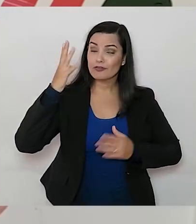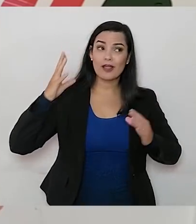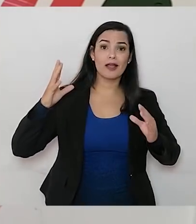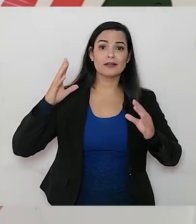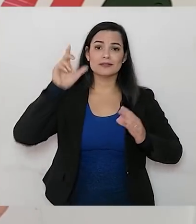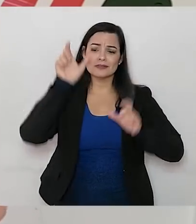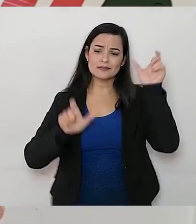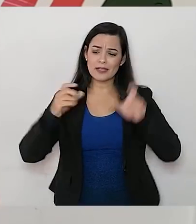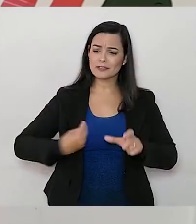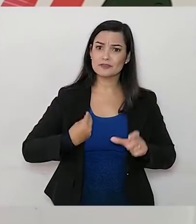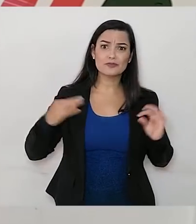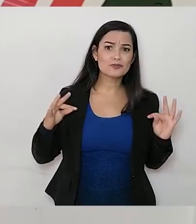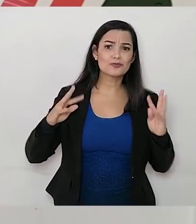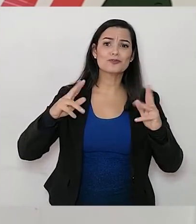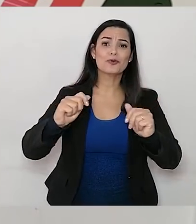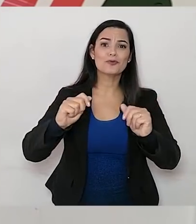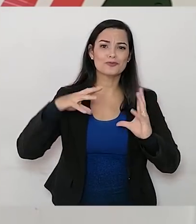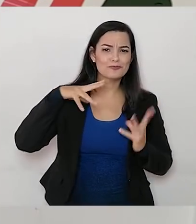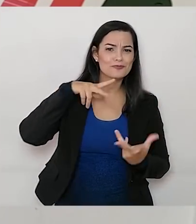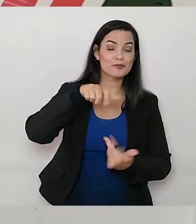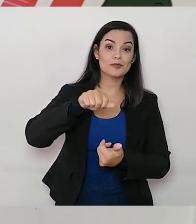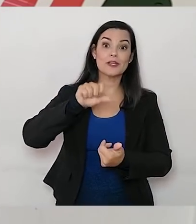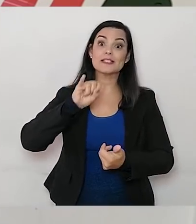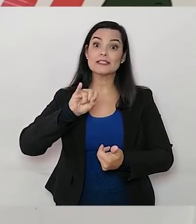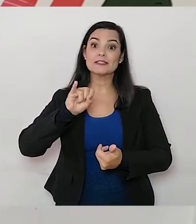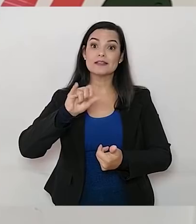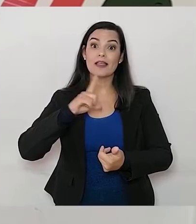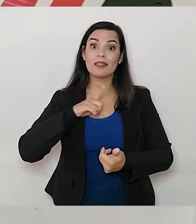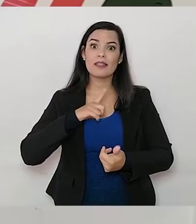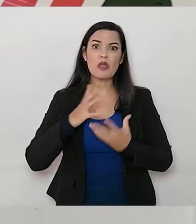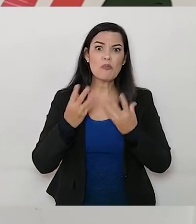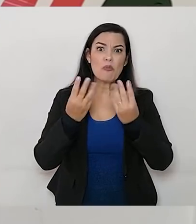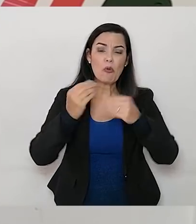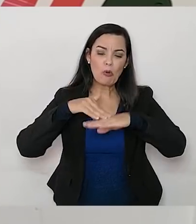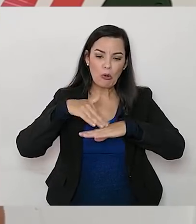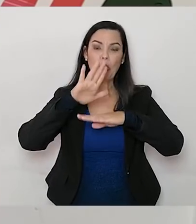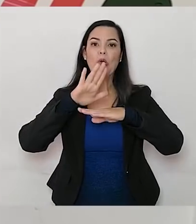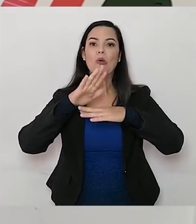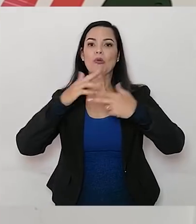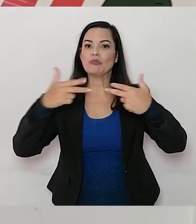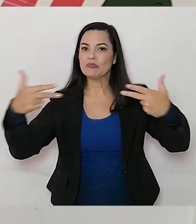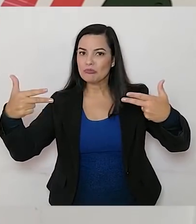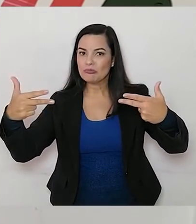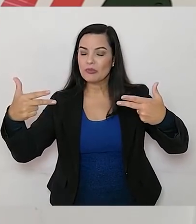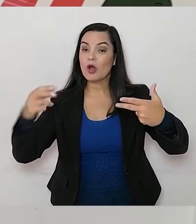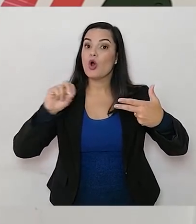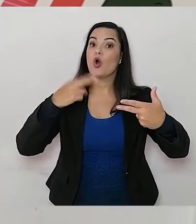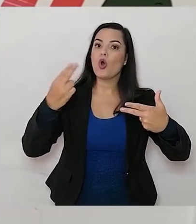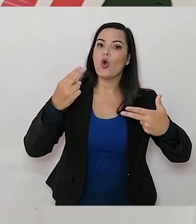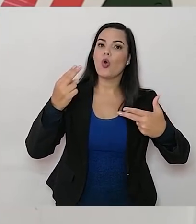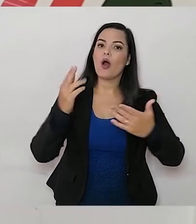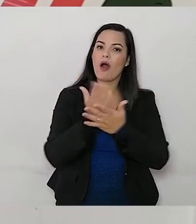todos os seres vivos e, quando alguma coisa está a mais, ou quando alguma coisa está a